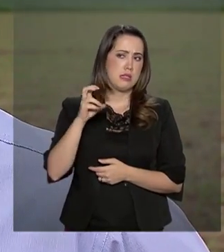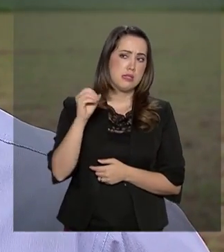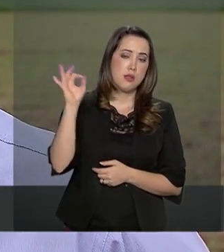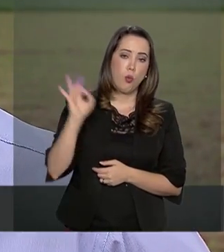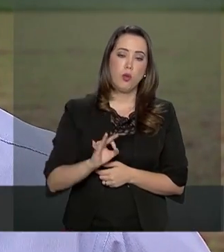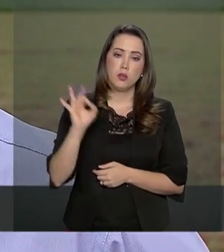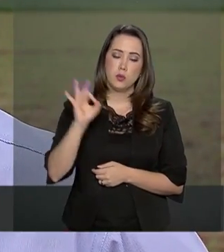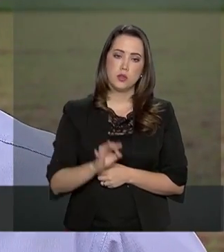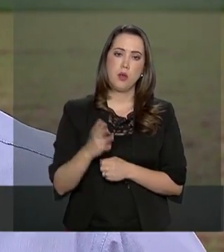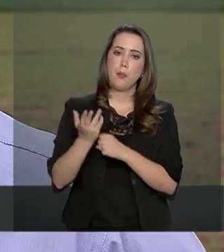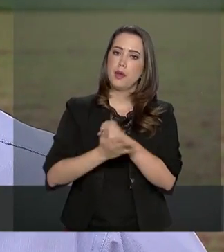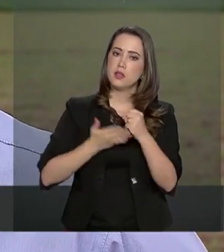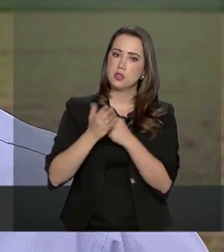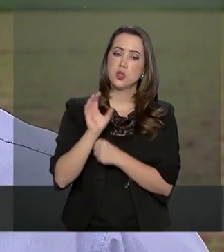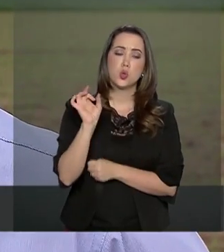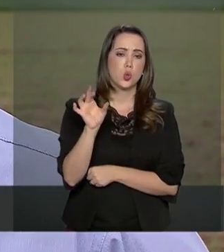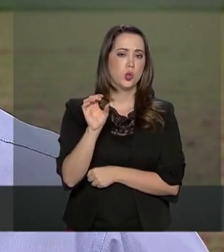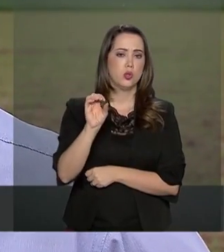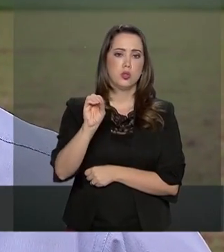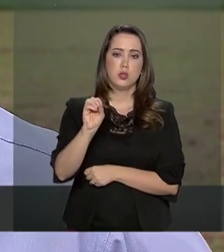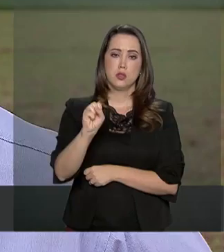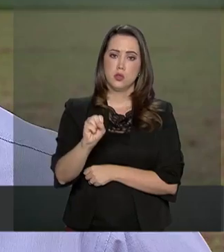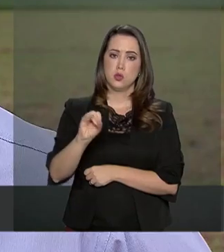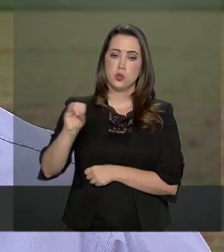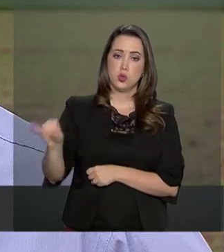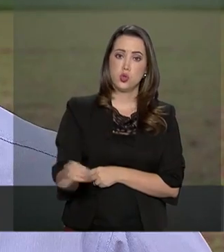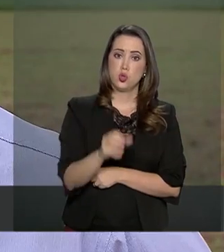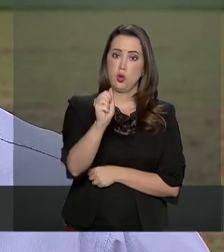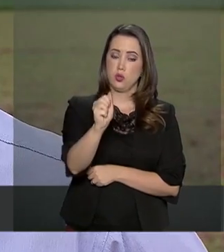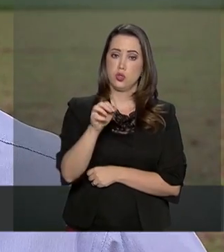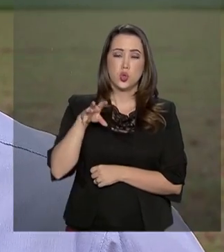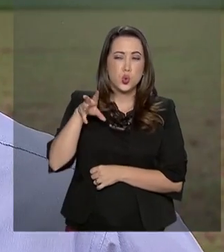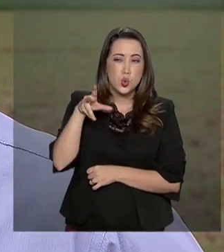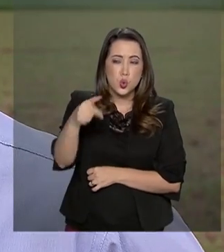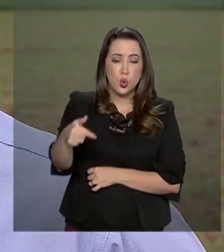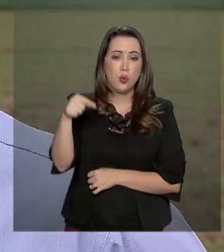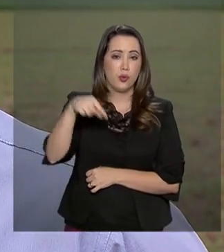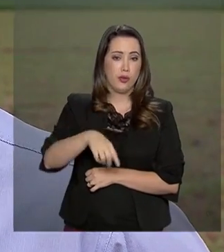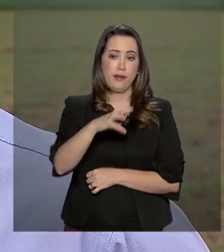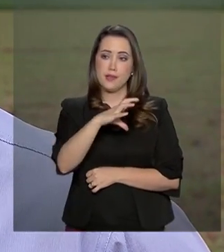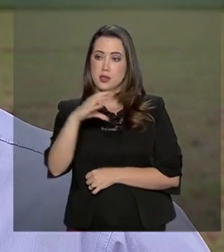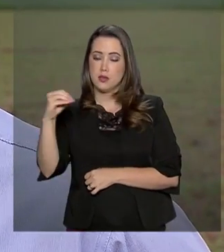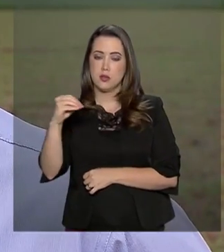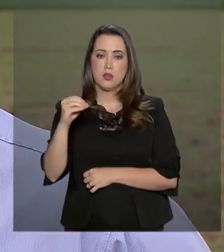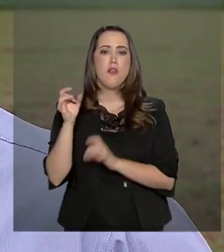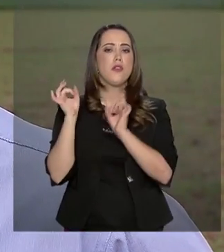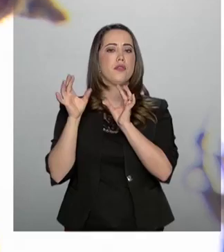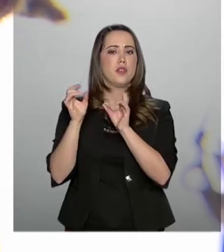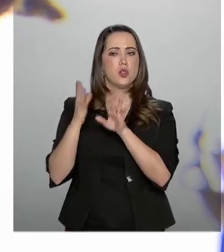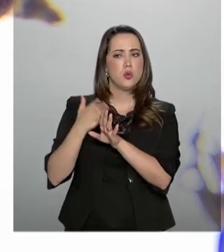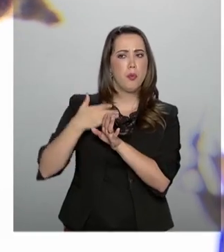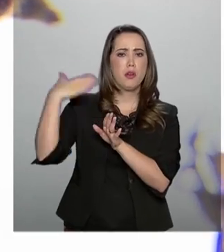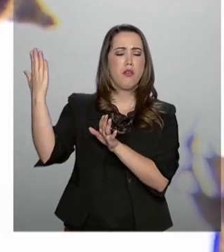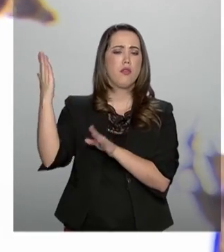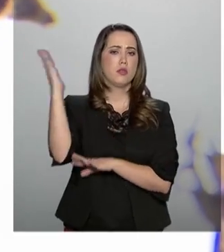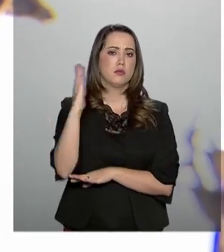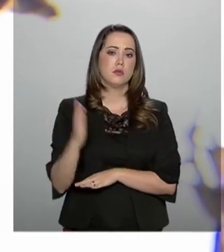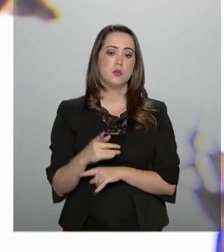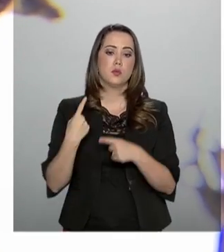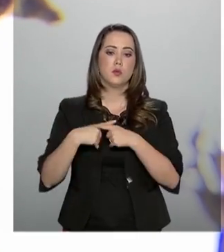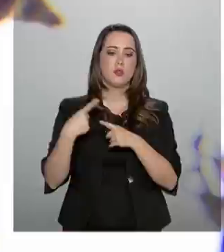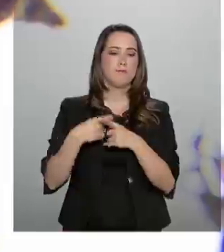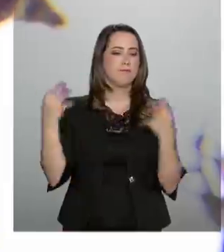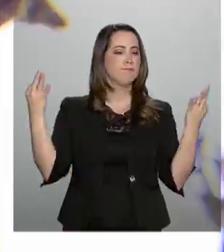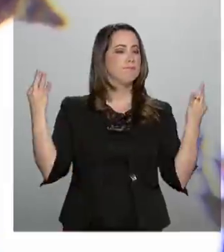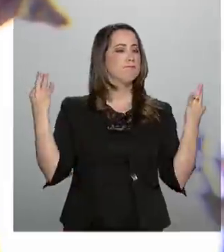% é basicamente soja e dessa soja toda aqui dessa região vai para exportação devido à